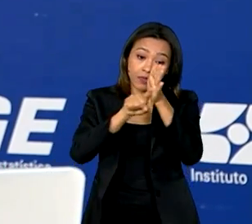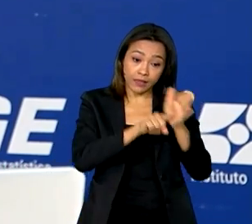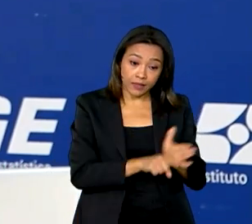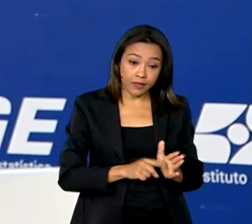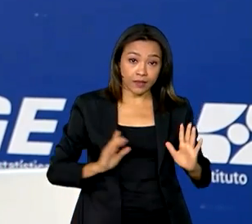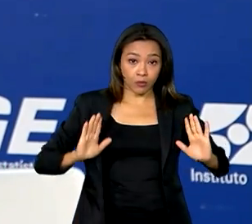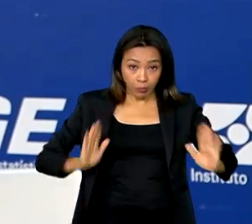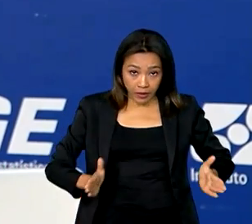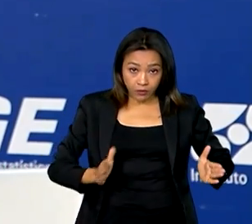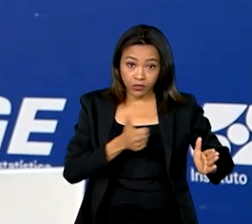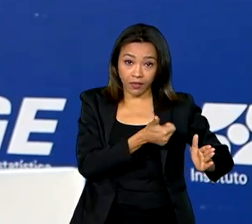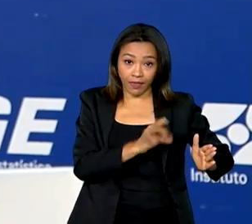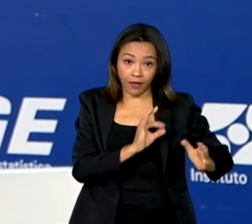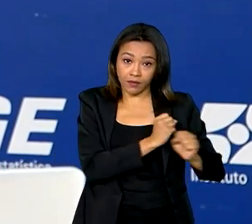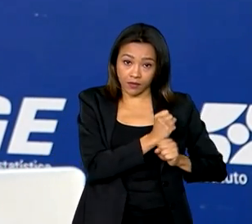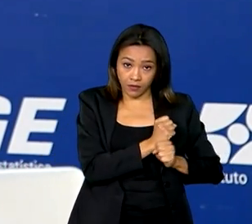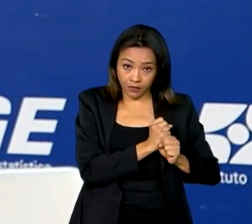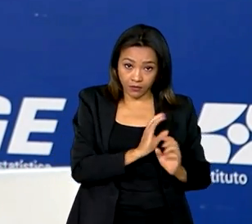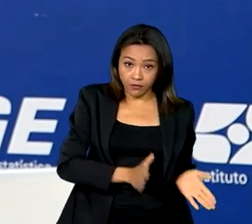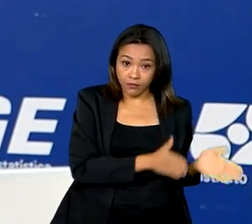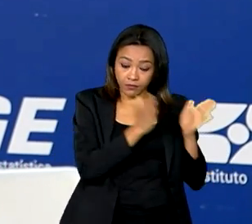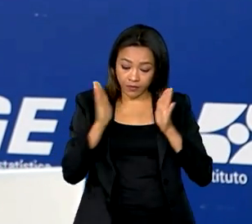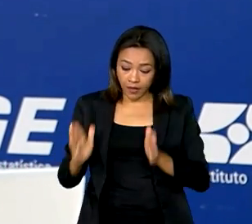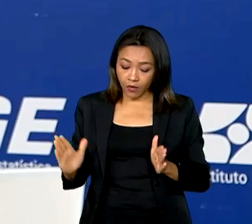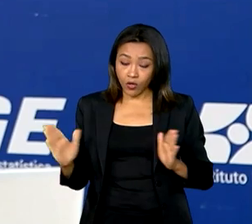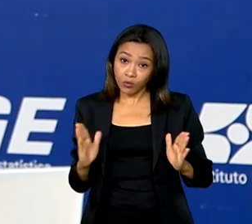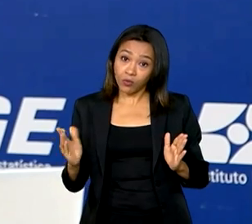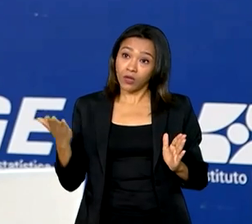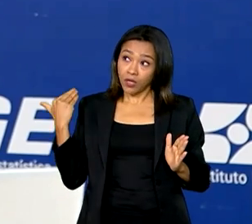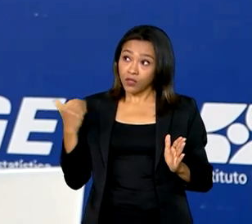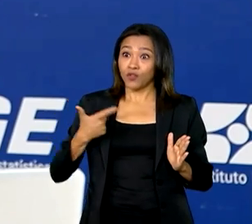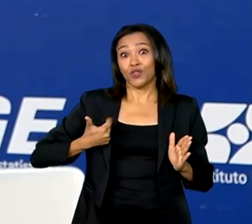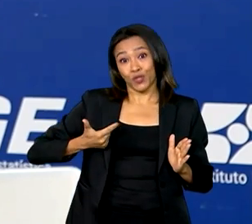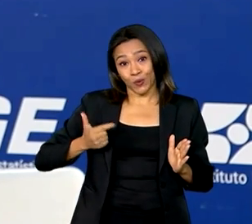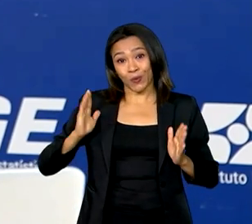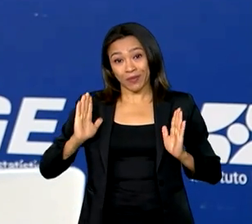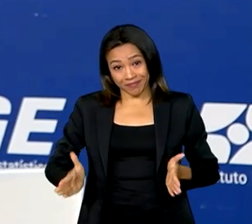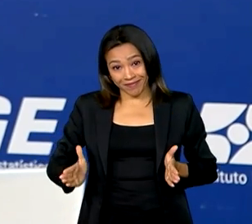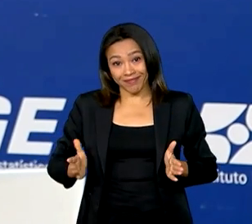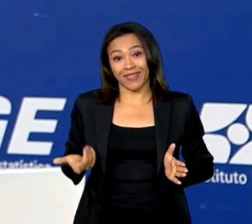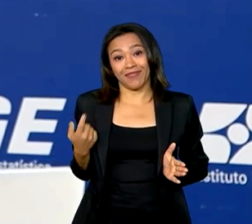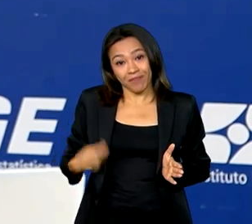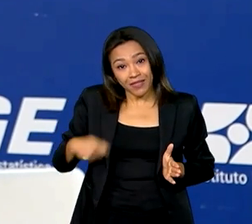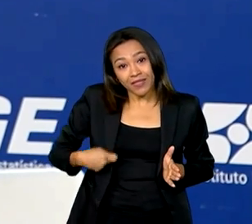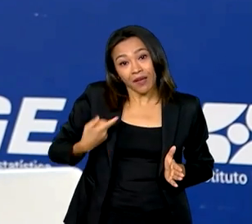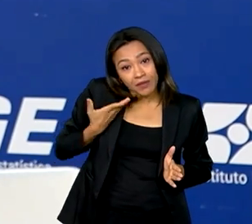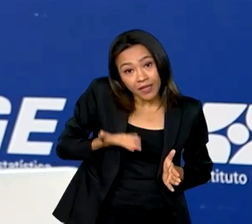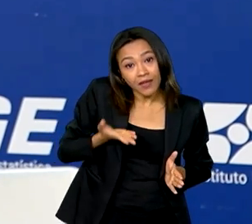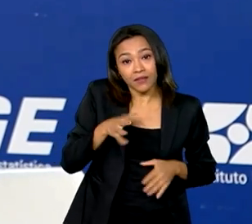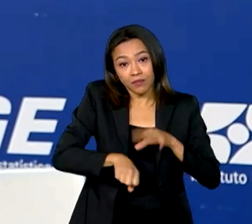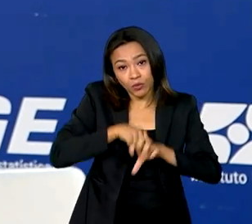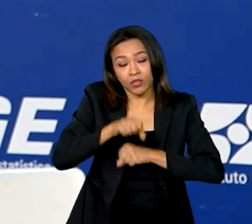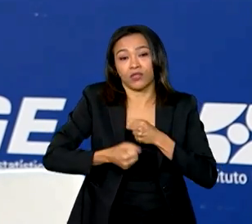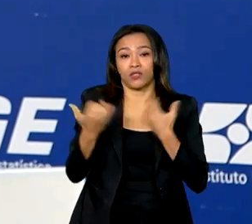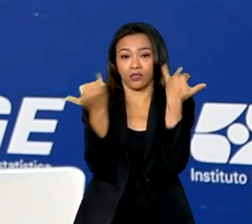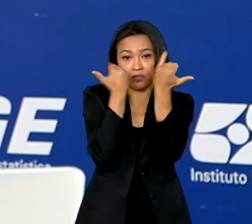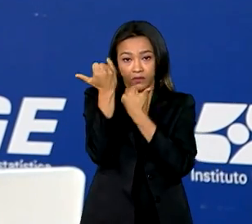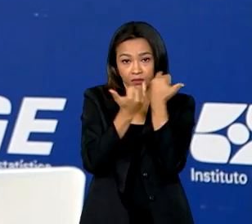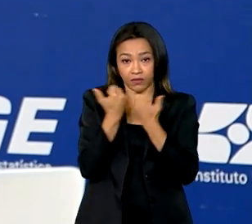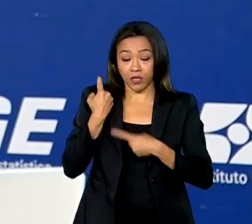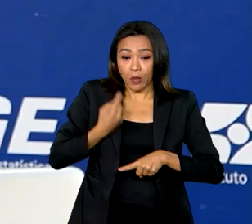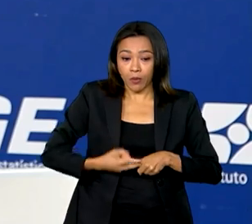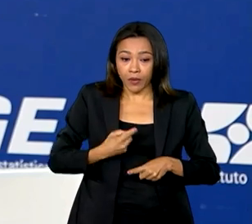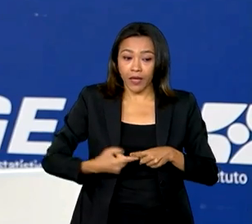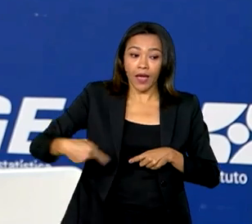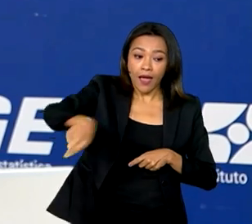entre o Censo e o outro, e as populações ano a ano. A gente precisa disso, porque a população, e ela